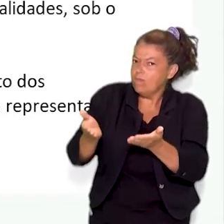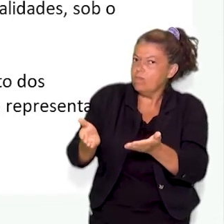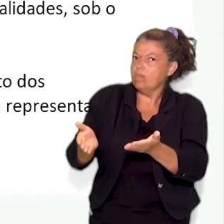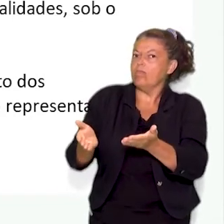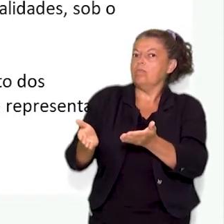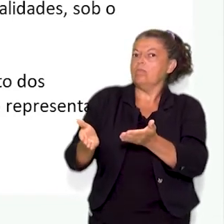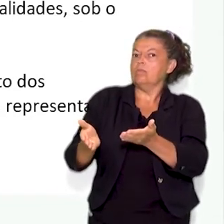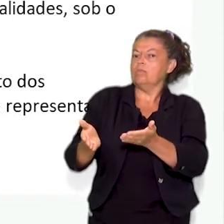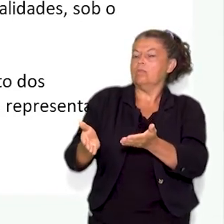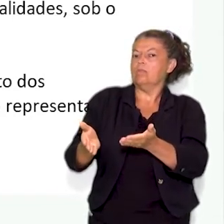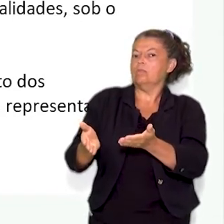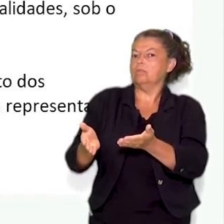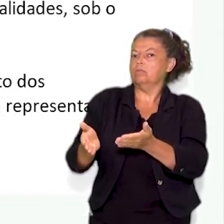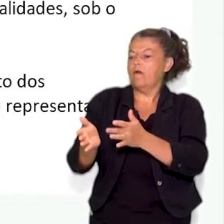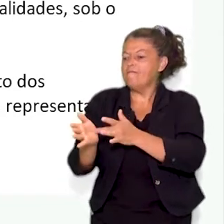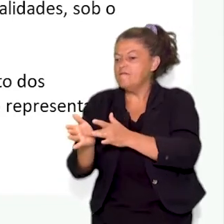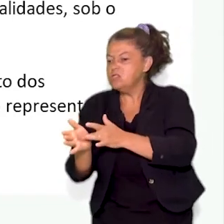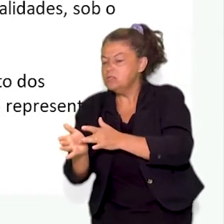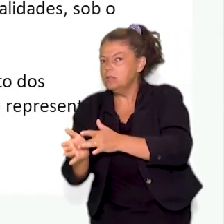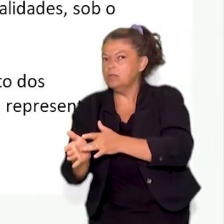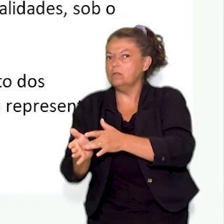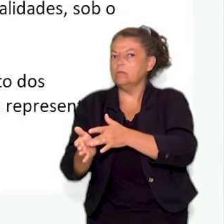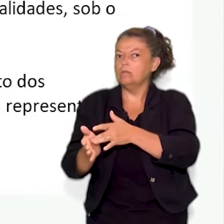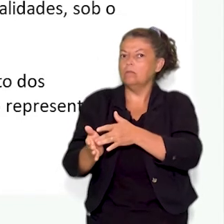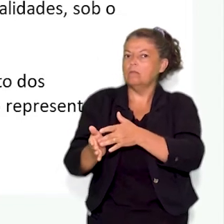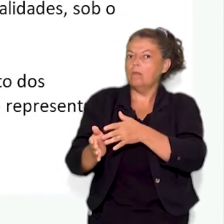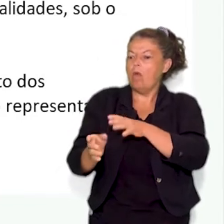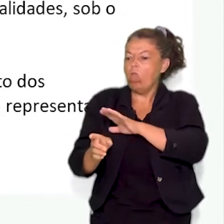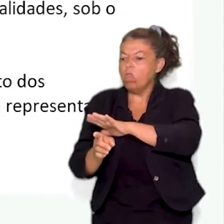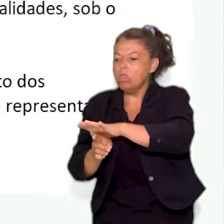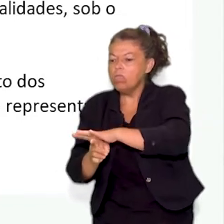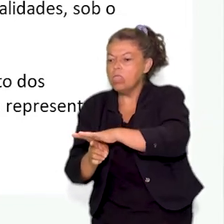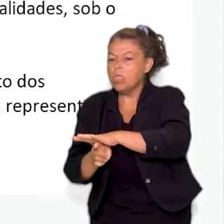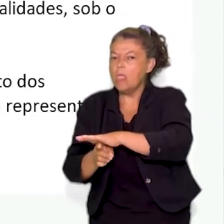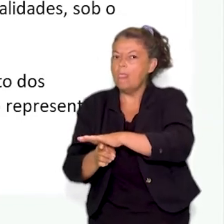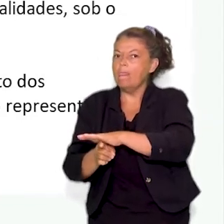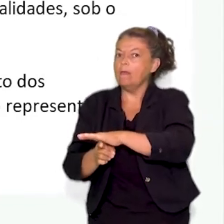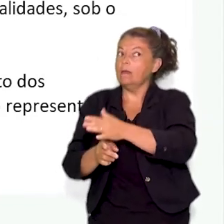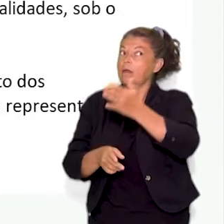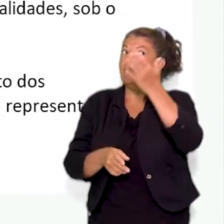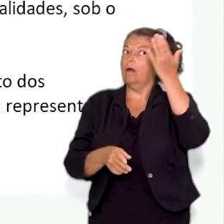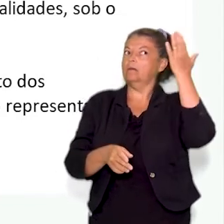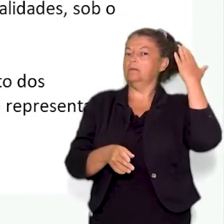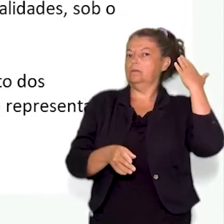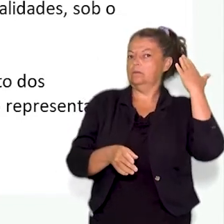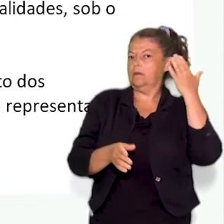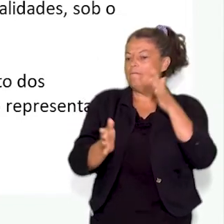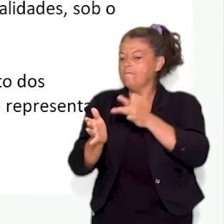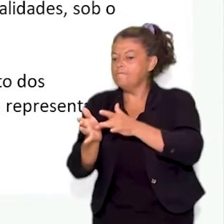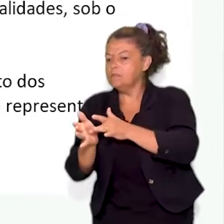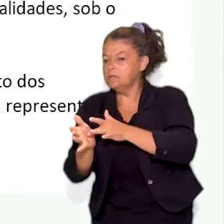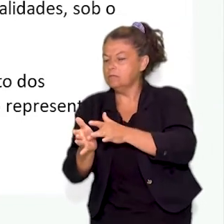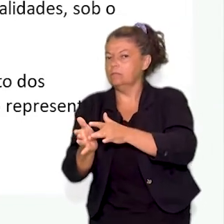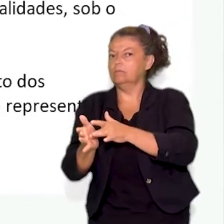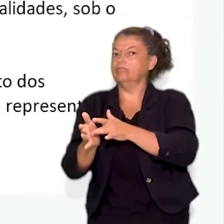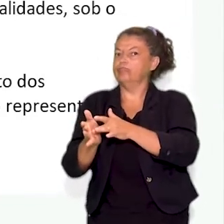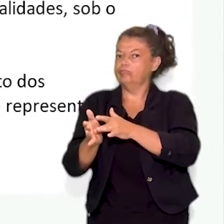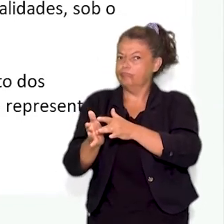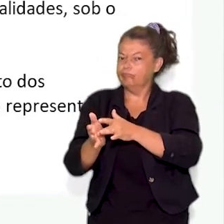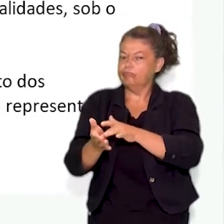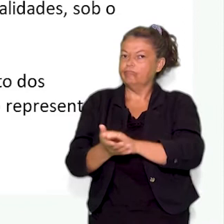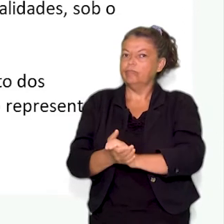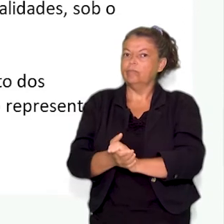impositivo, praticado durante o período conhecido por coronelismo.